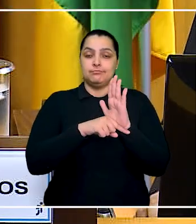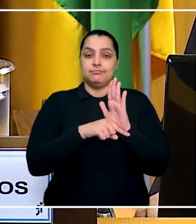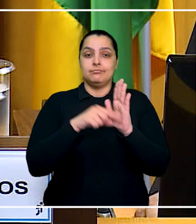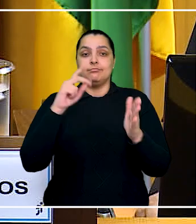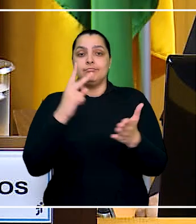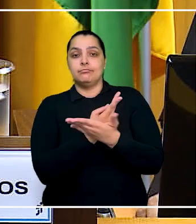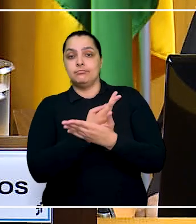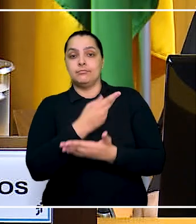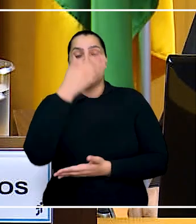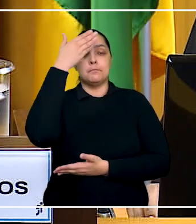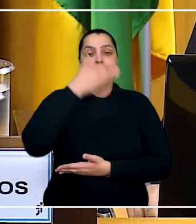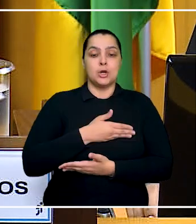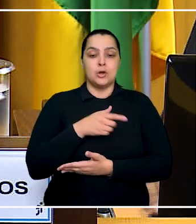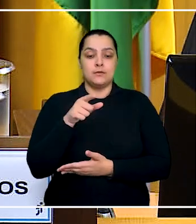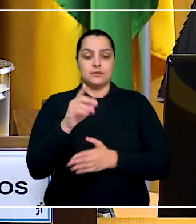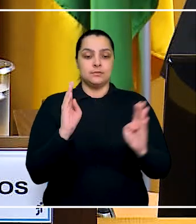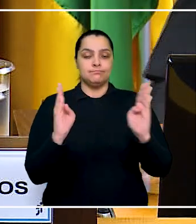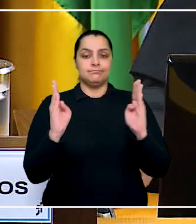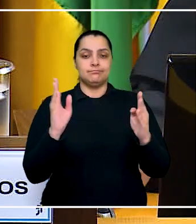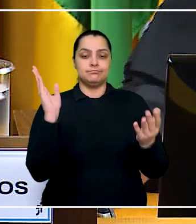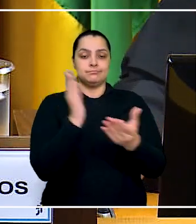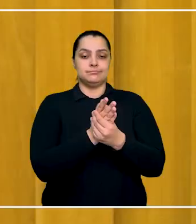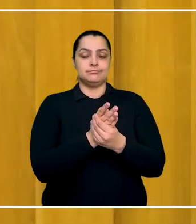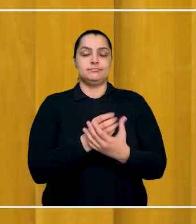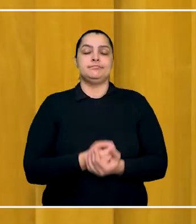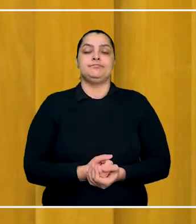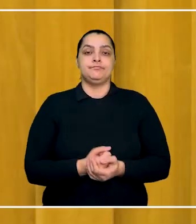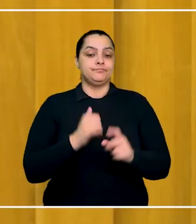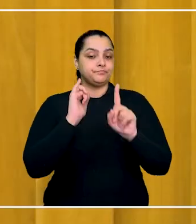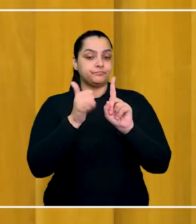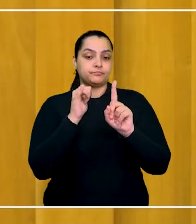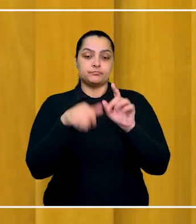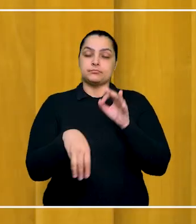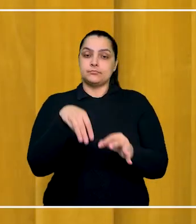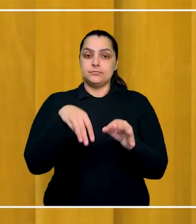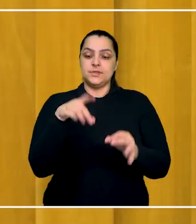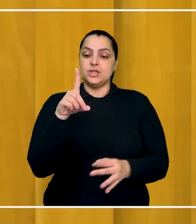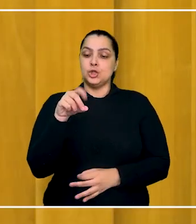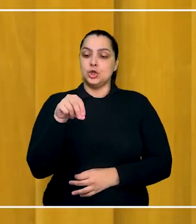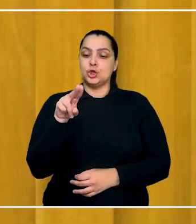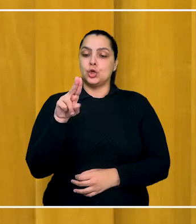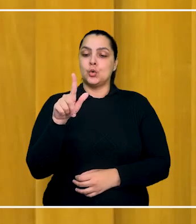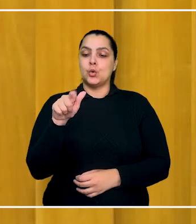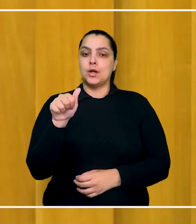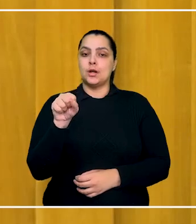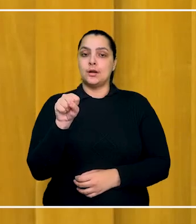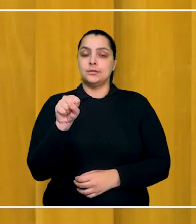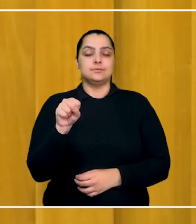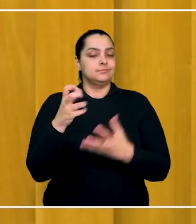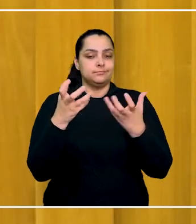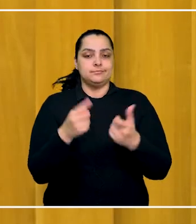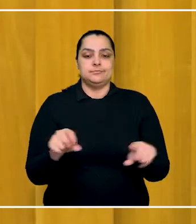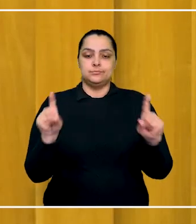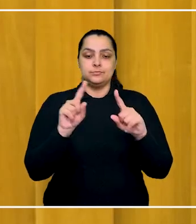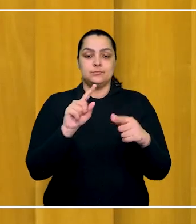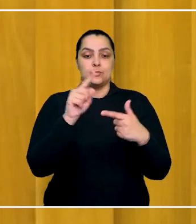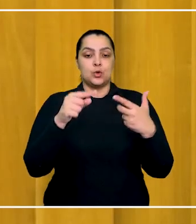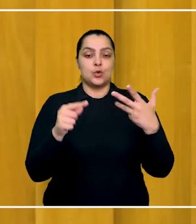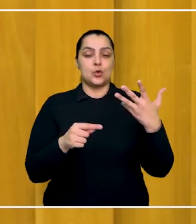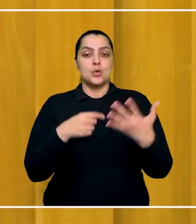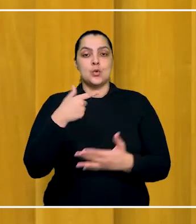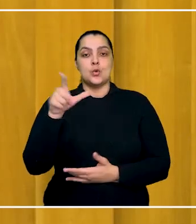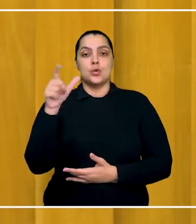de fatos e provas nessa fase do processo. O relator, ministro Douglas Alencar, também rejeitou outros